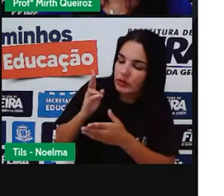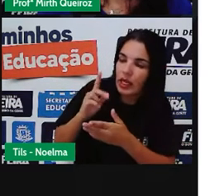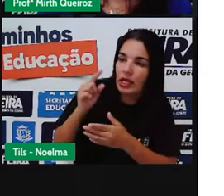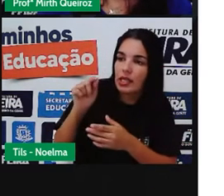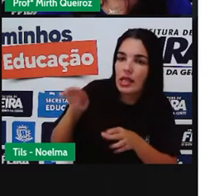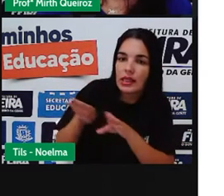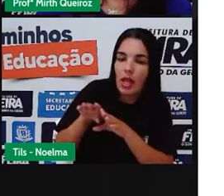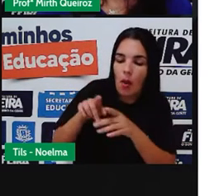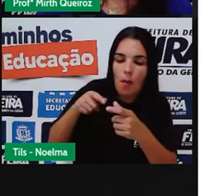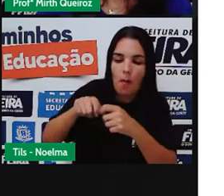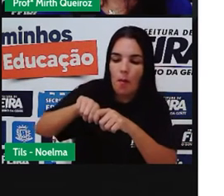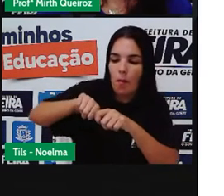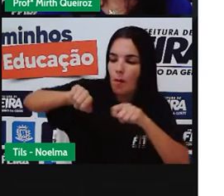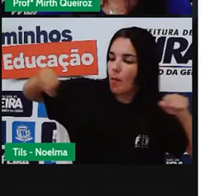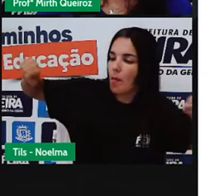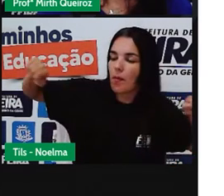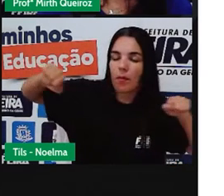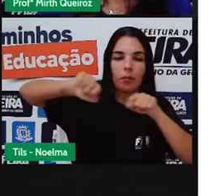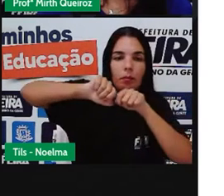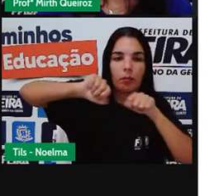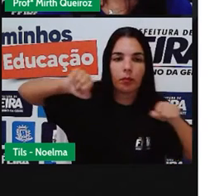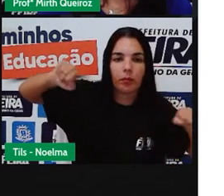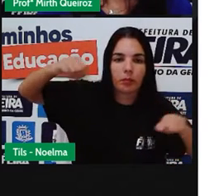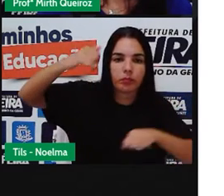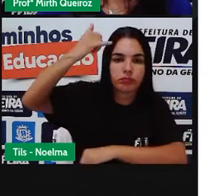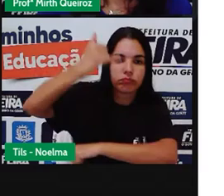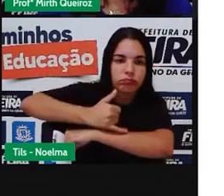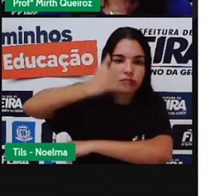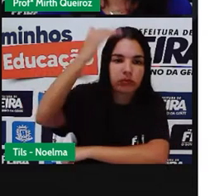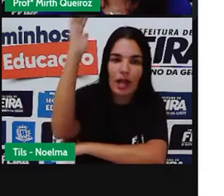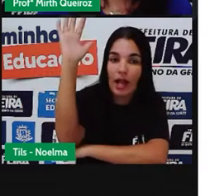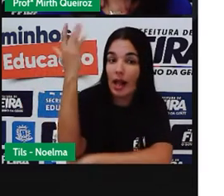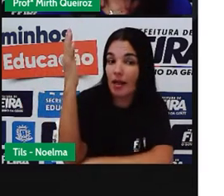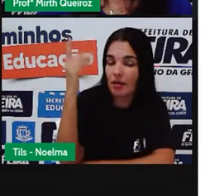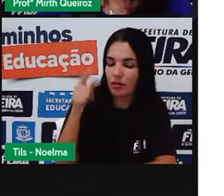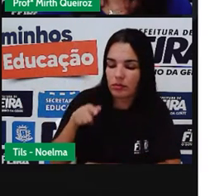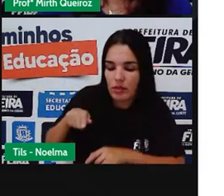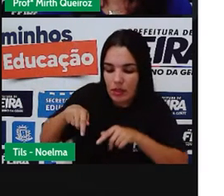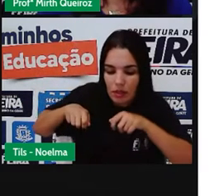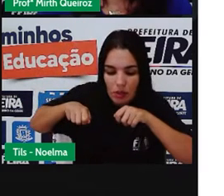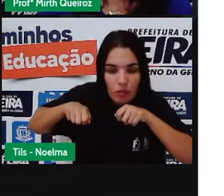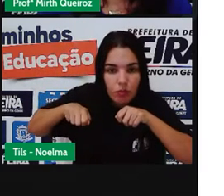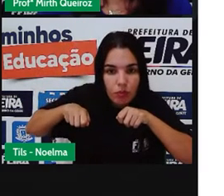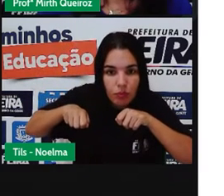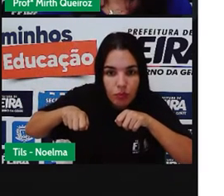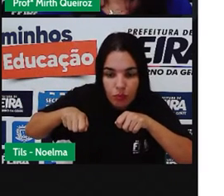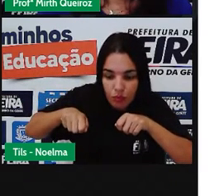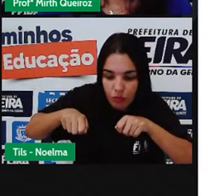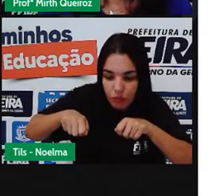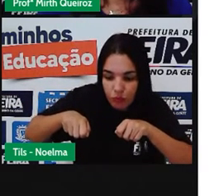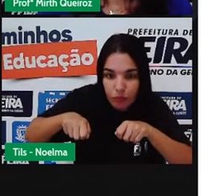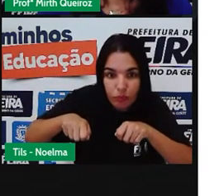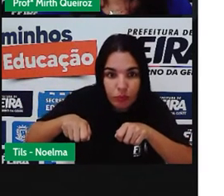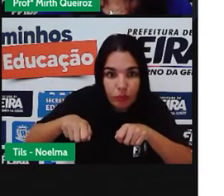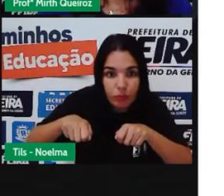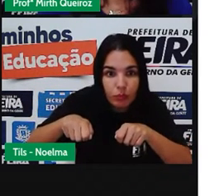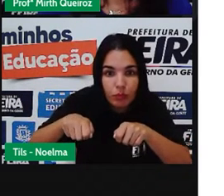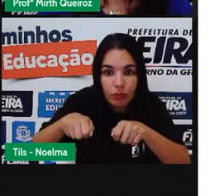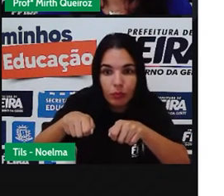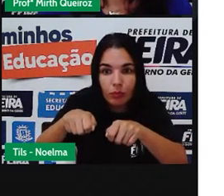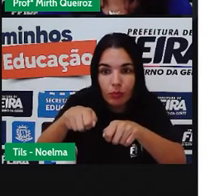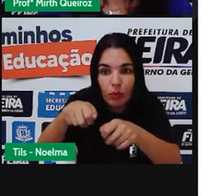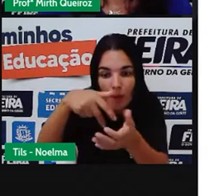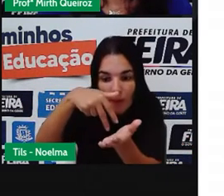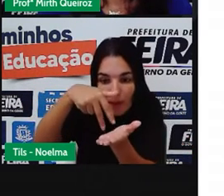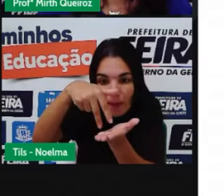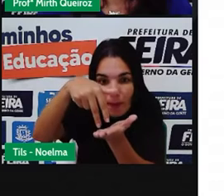vareta, galho, né? Ou pauzinho para conduzi-lo. O objetivo é conseguir percorrer a